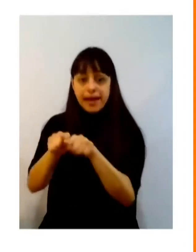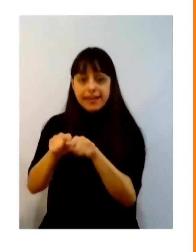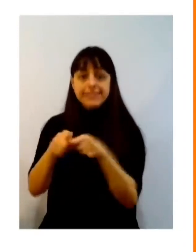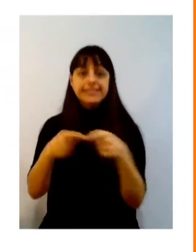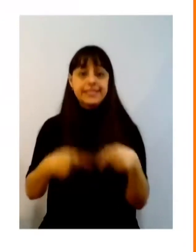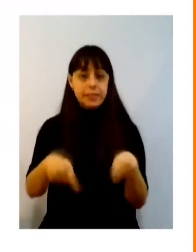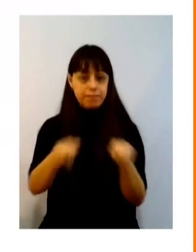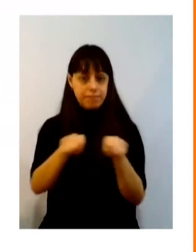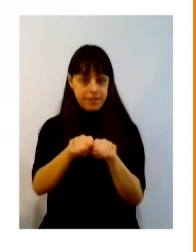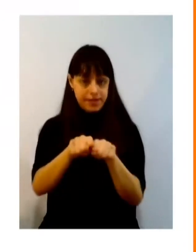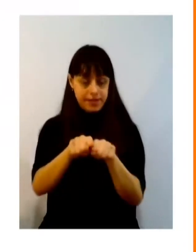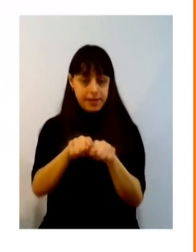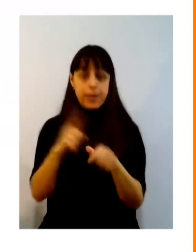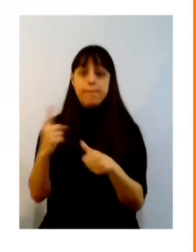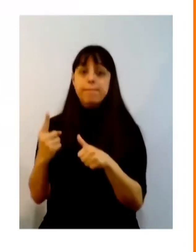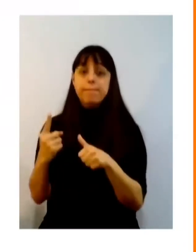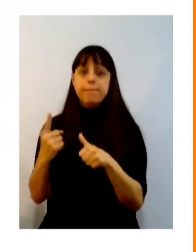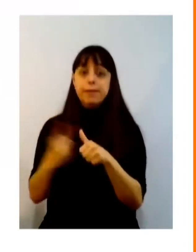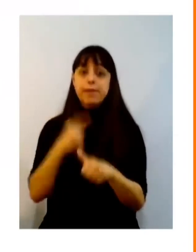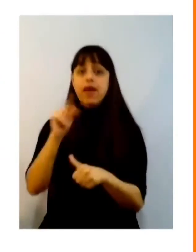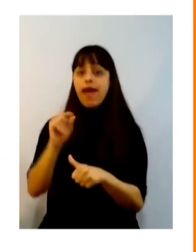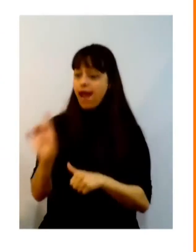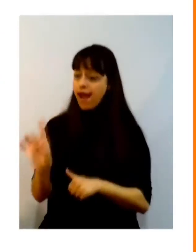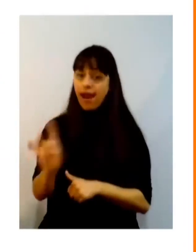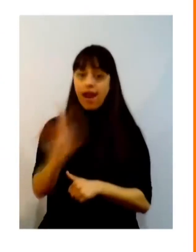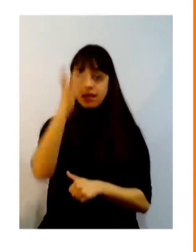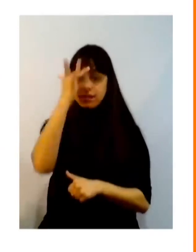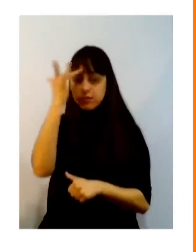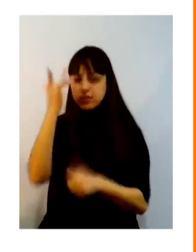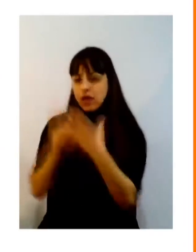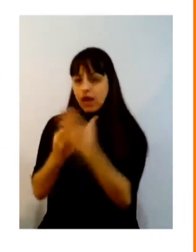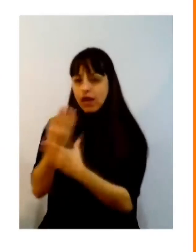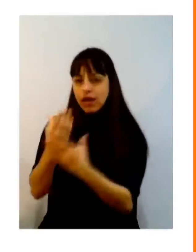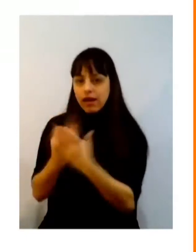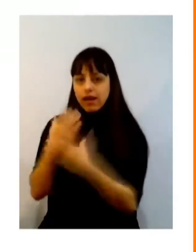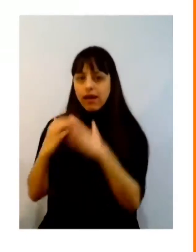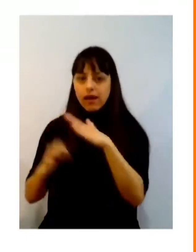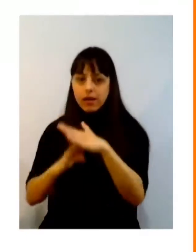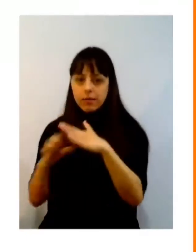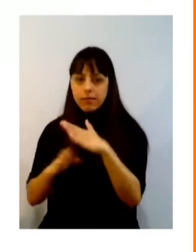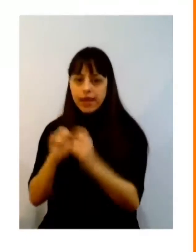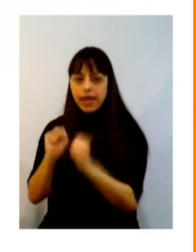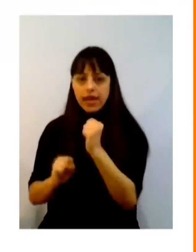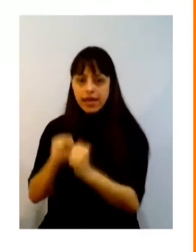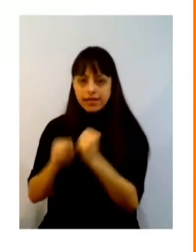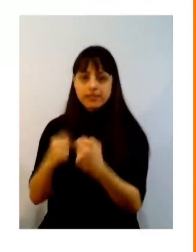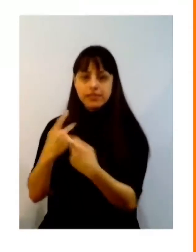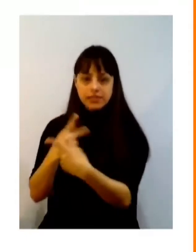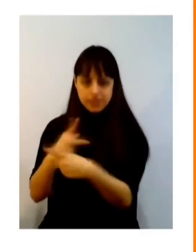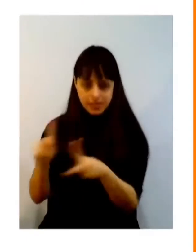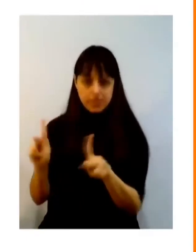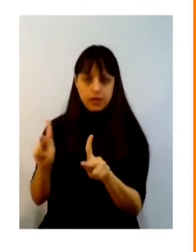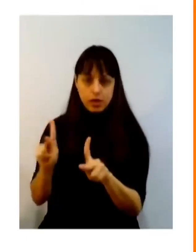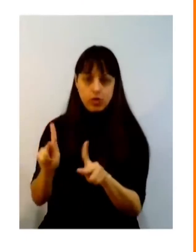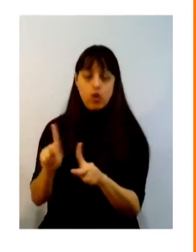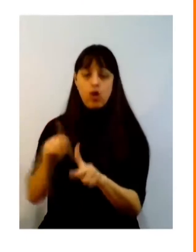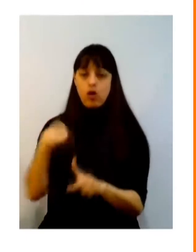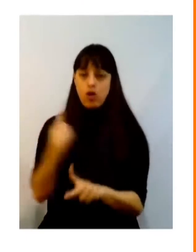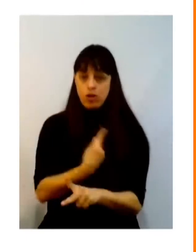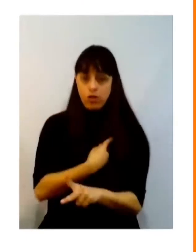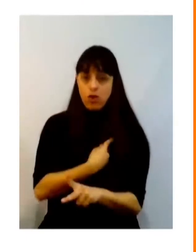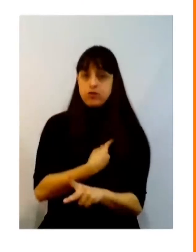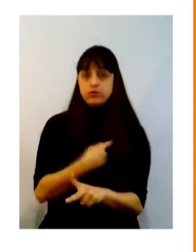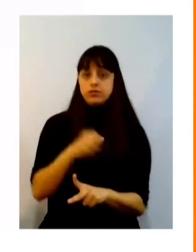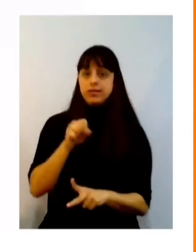empreendedores que se não fosse por eles a gente também não ia conseguir terminar de pagar as contas os empreendedores eles